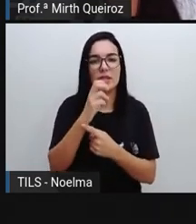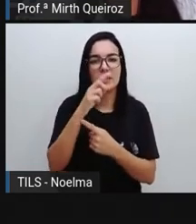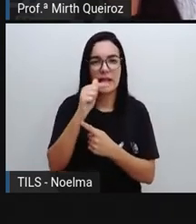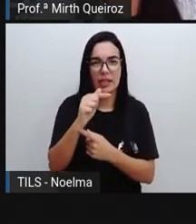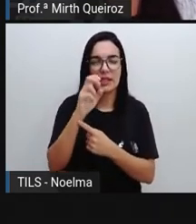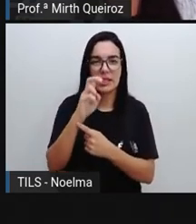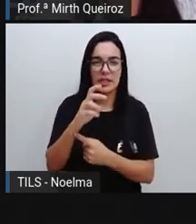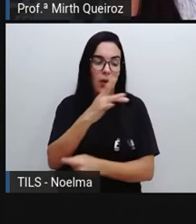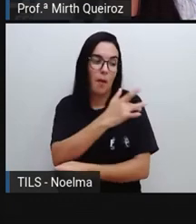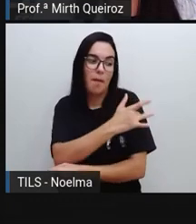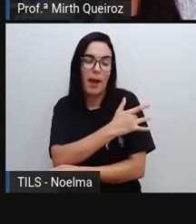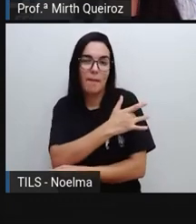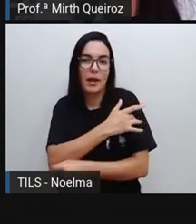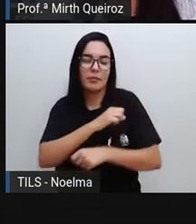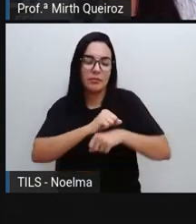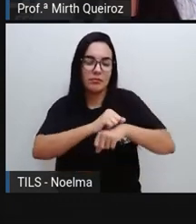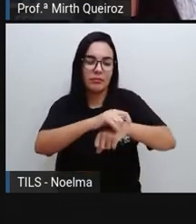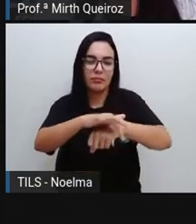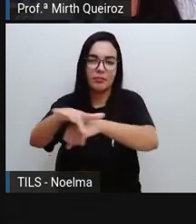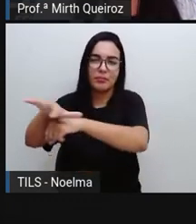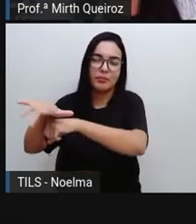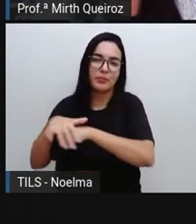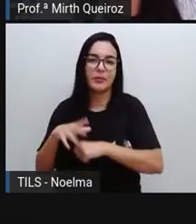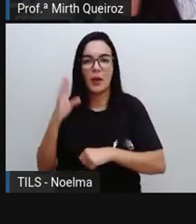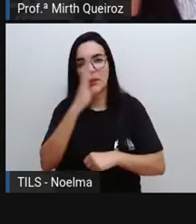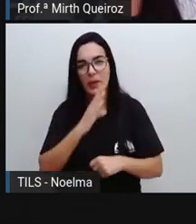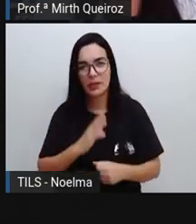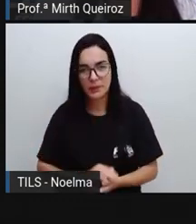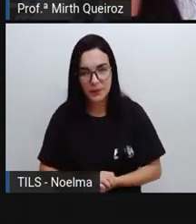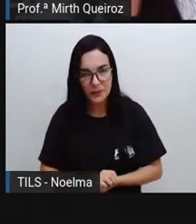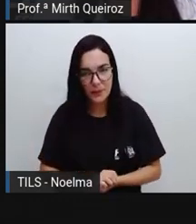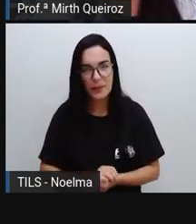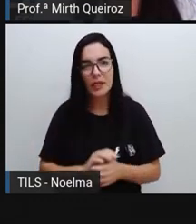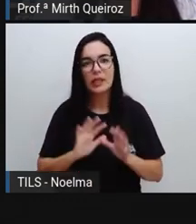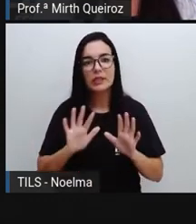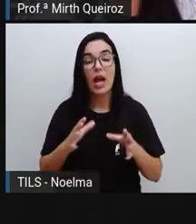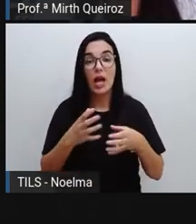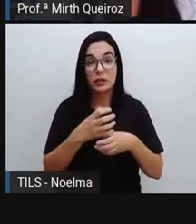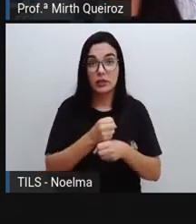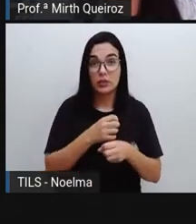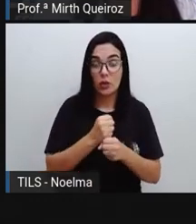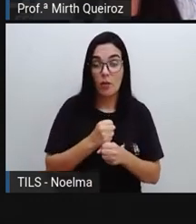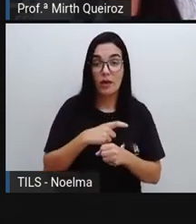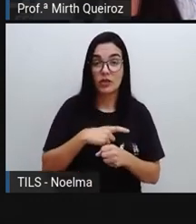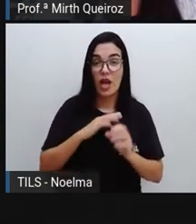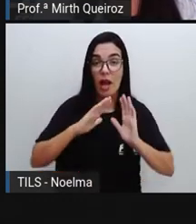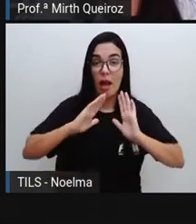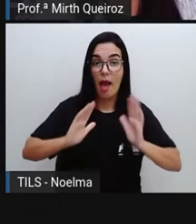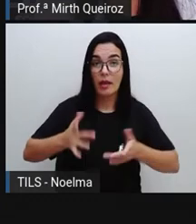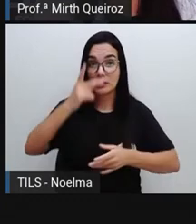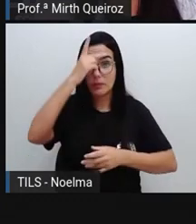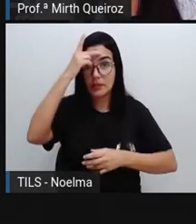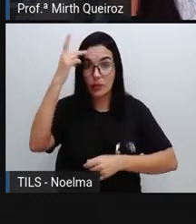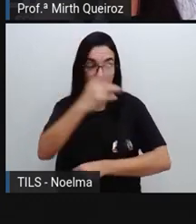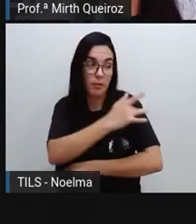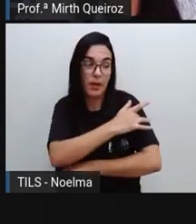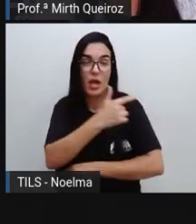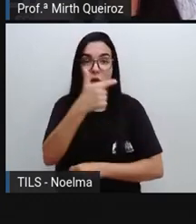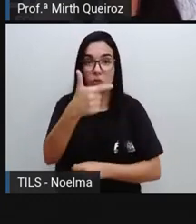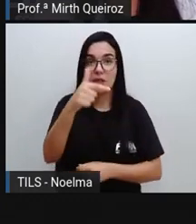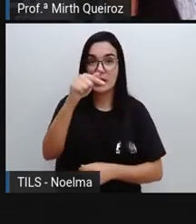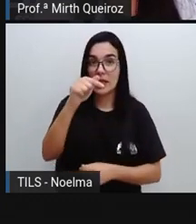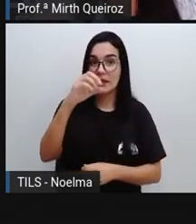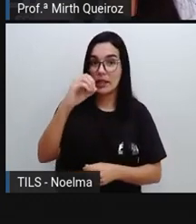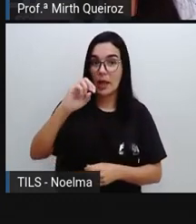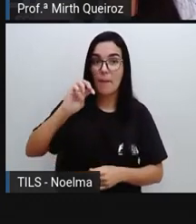doses distribuídas em todo o Brasil. Dessa quantidade de doses distribuídas, 270 milhões e